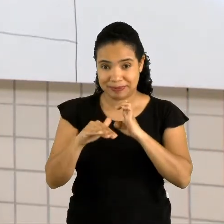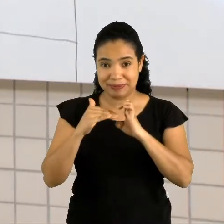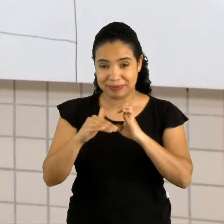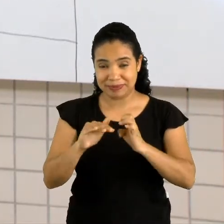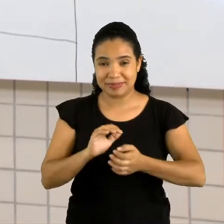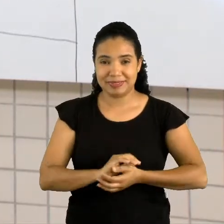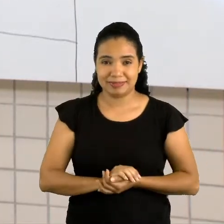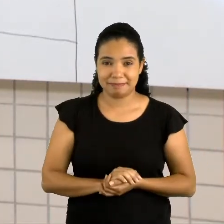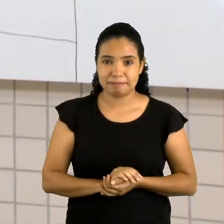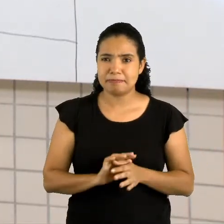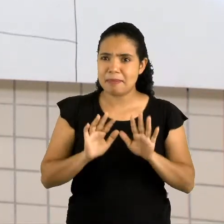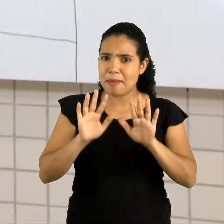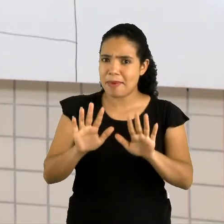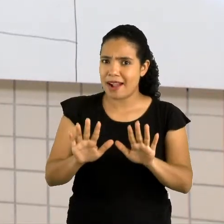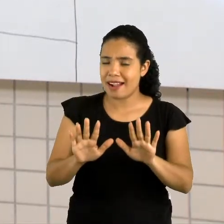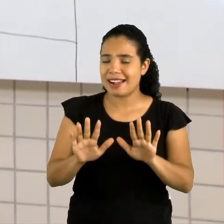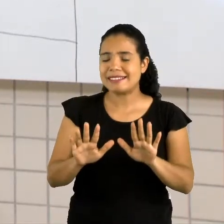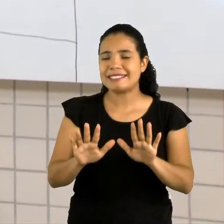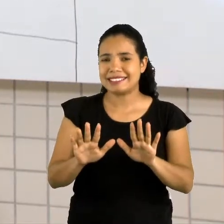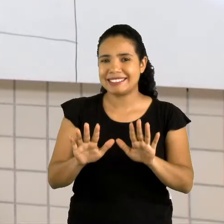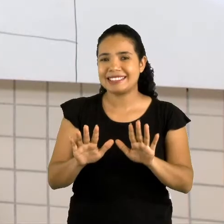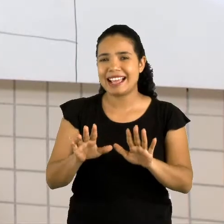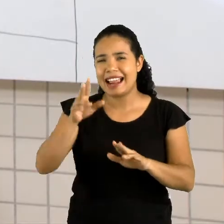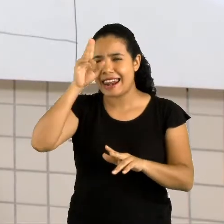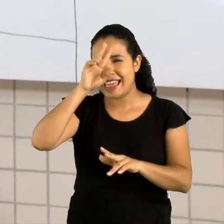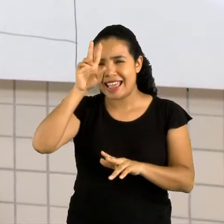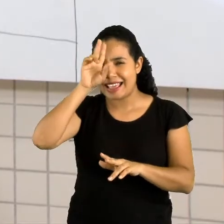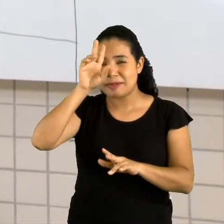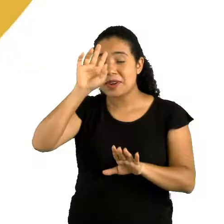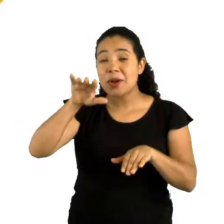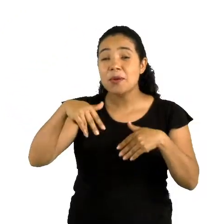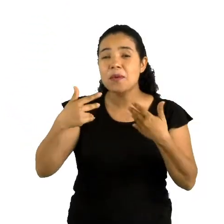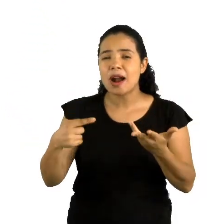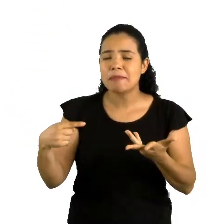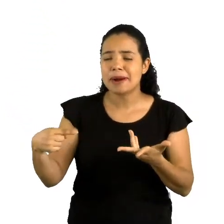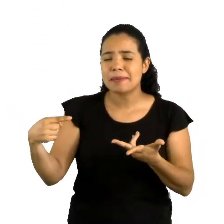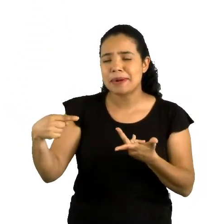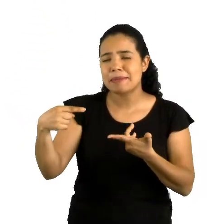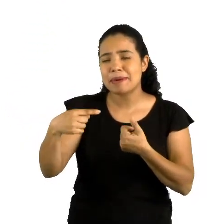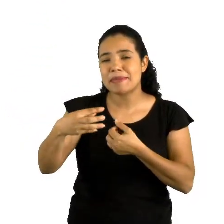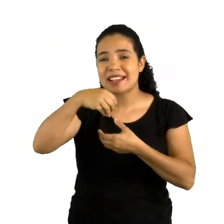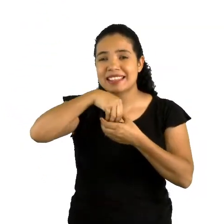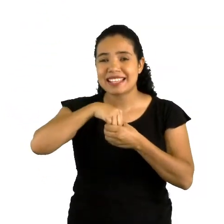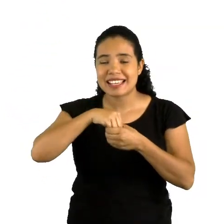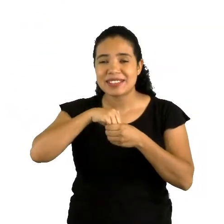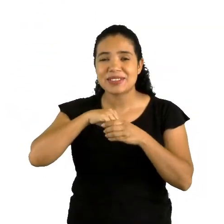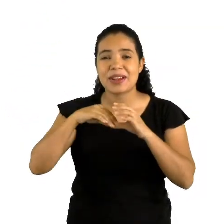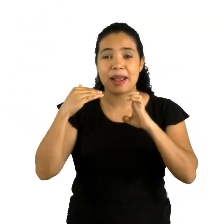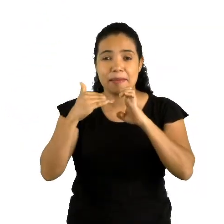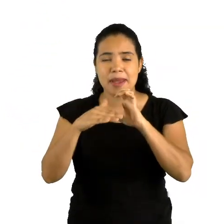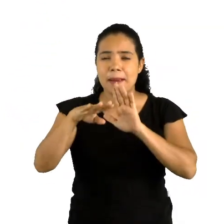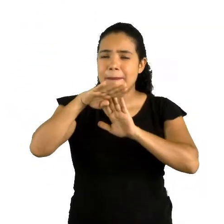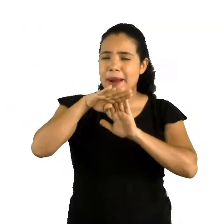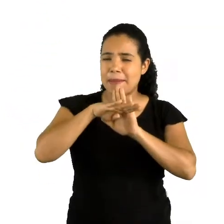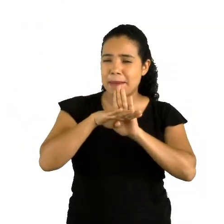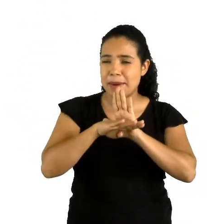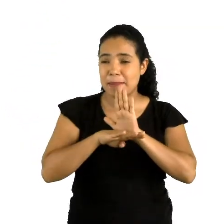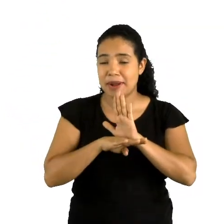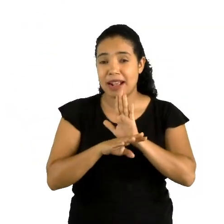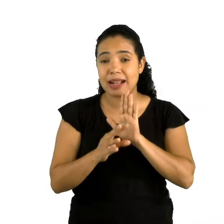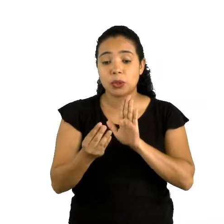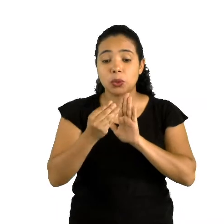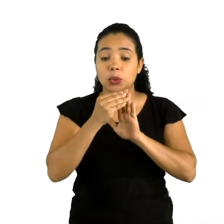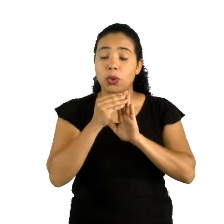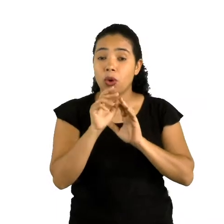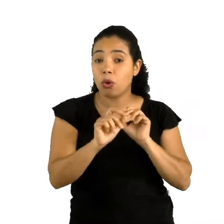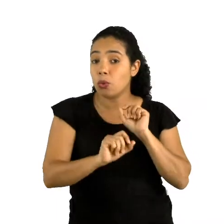E, mas antes, vamos lembrar quais eram as partes de um e-mail? A gente tem que colocar o